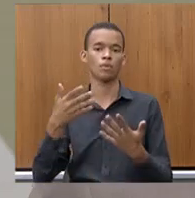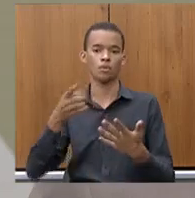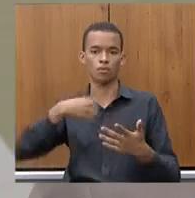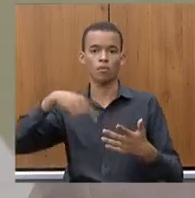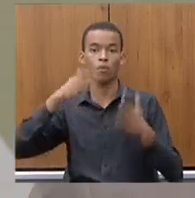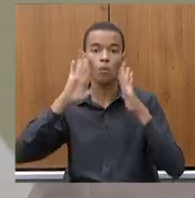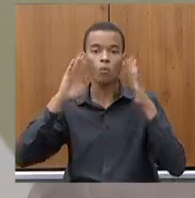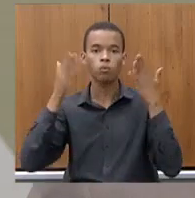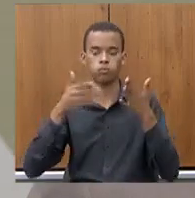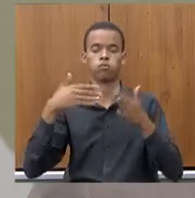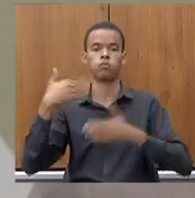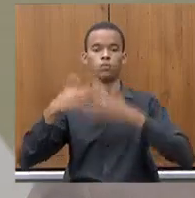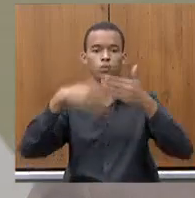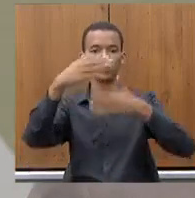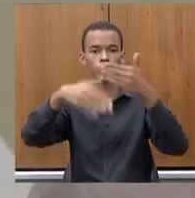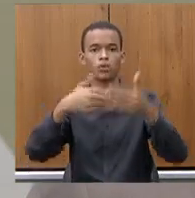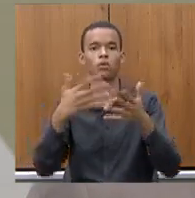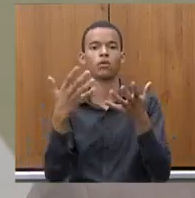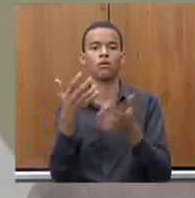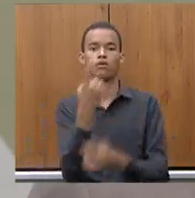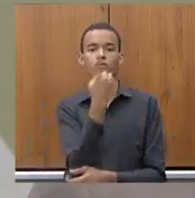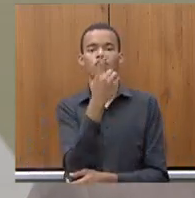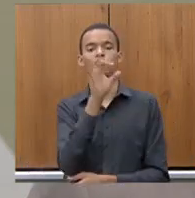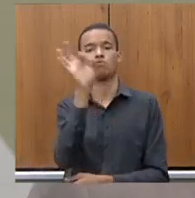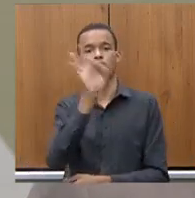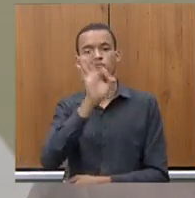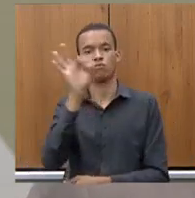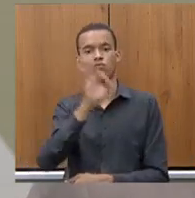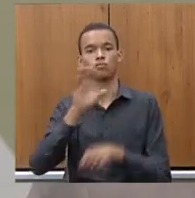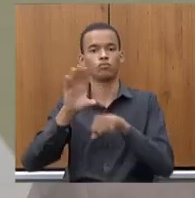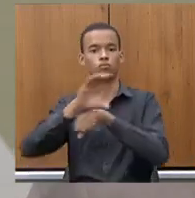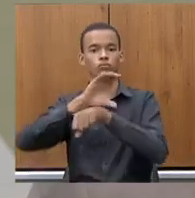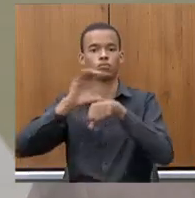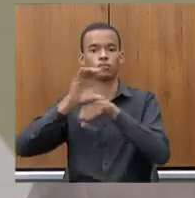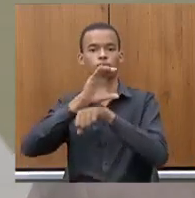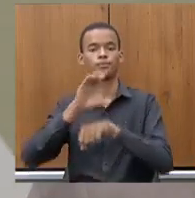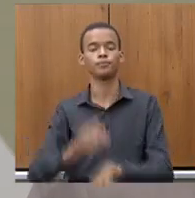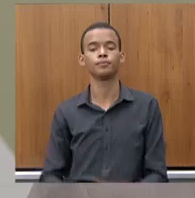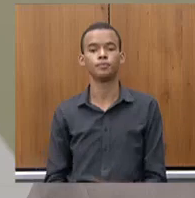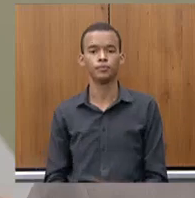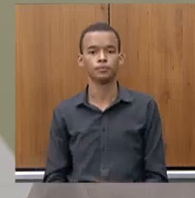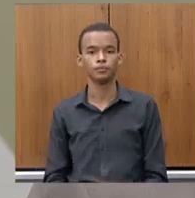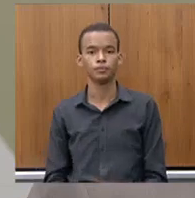foco é cumprir o 1% constitucional. Pode passar?